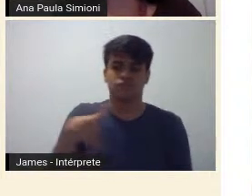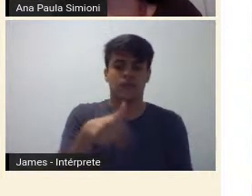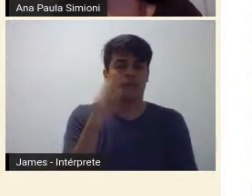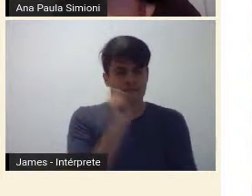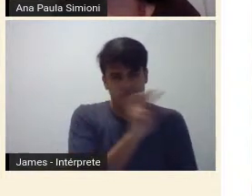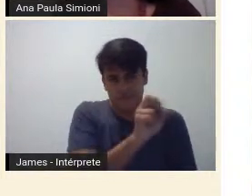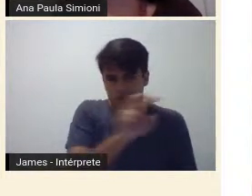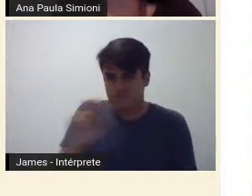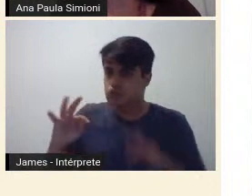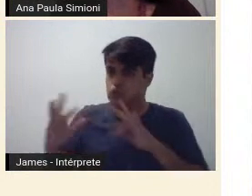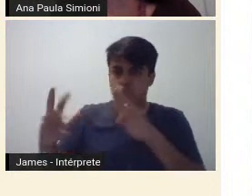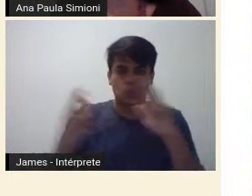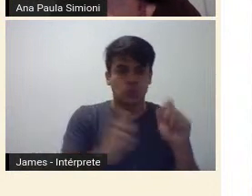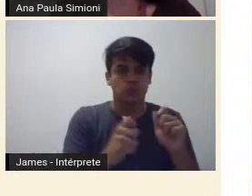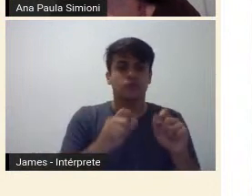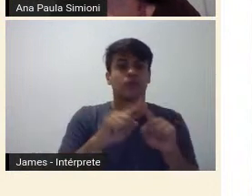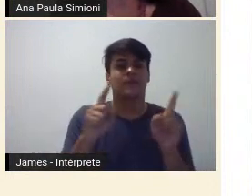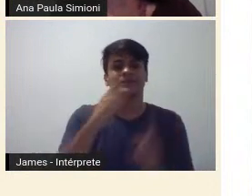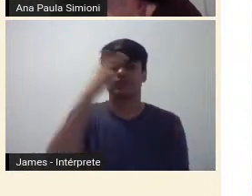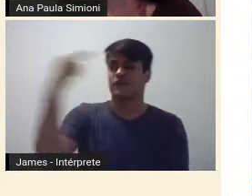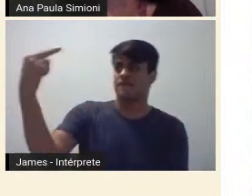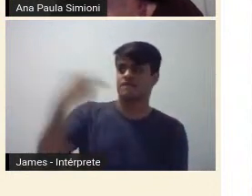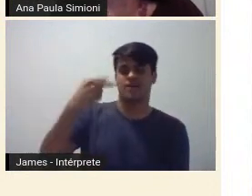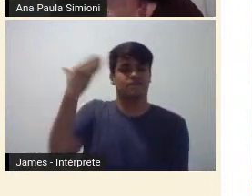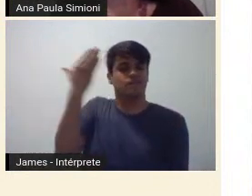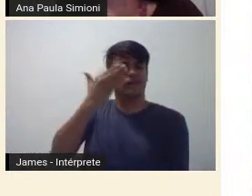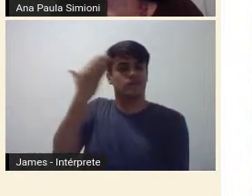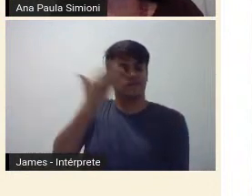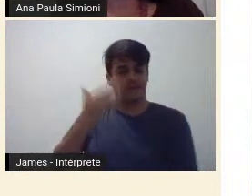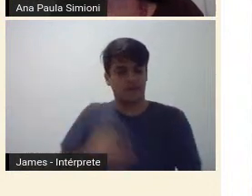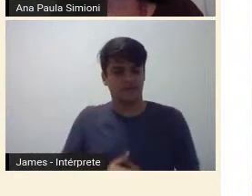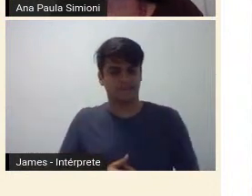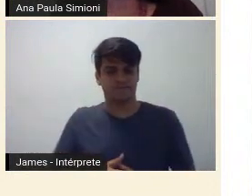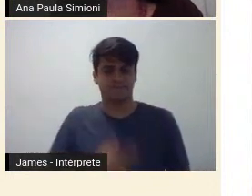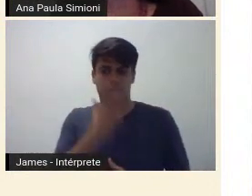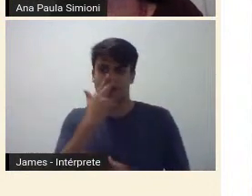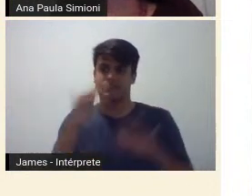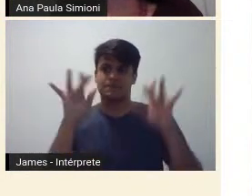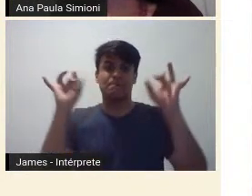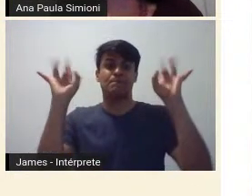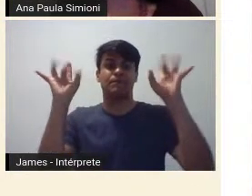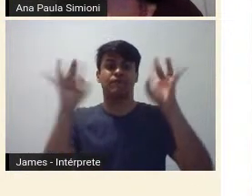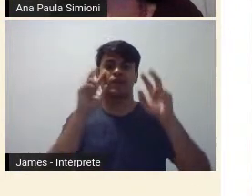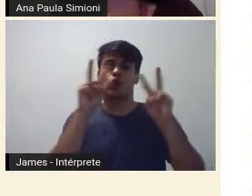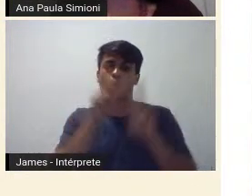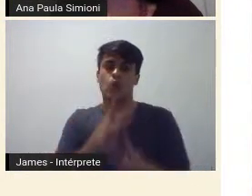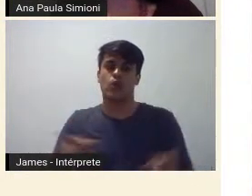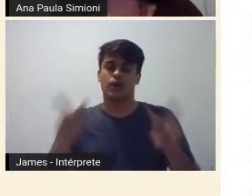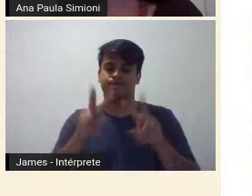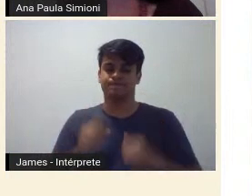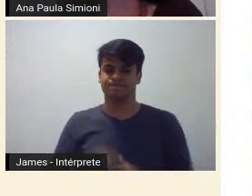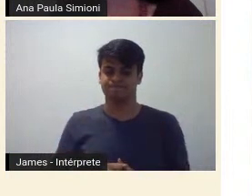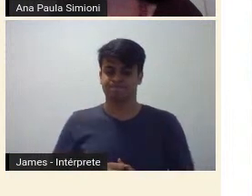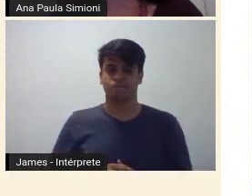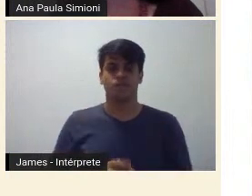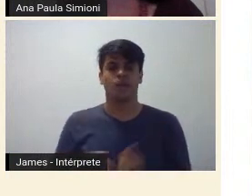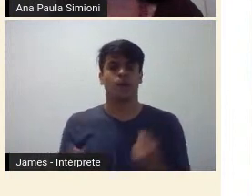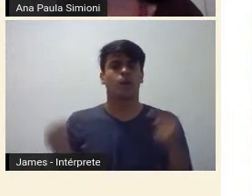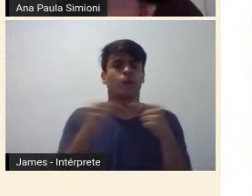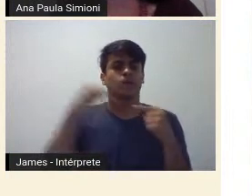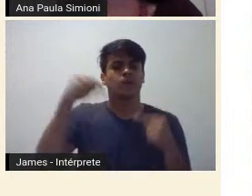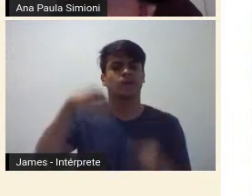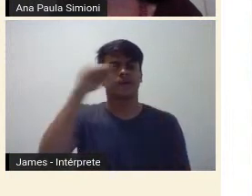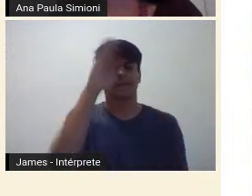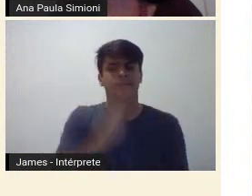o privilégio da liberdade do olhar, né. Bom, falando a parte do Brasil, um país que é campeão em feminicídio, a gente